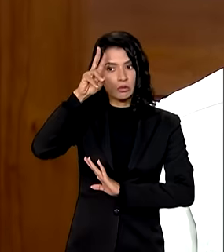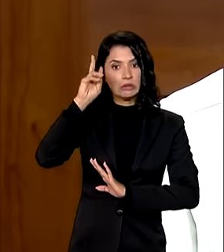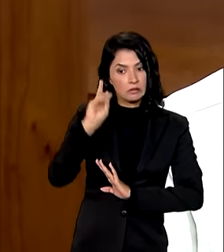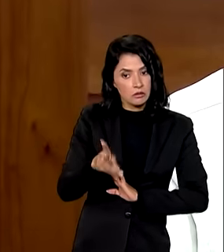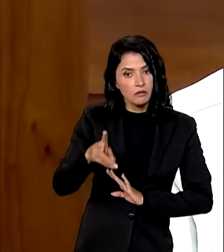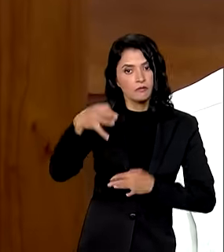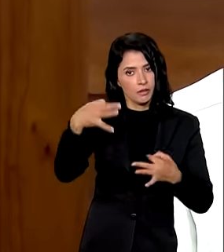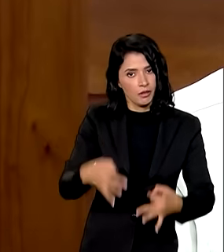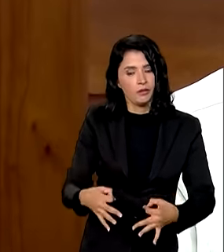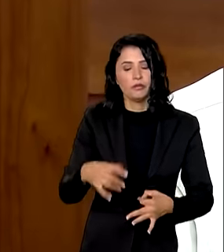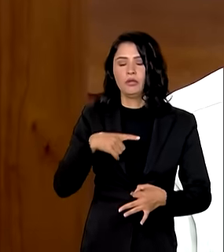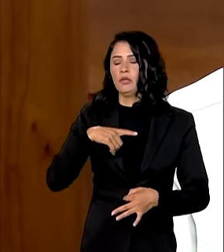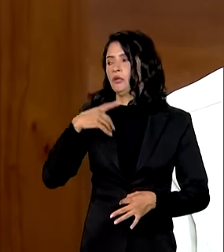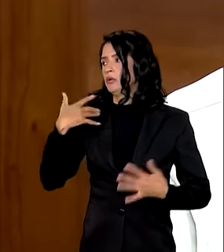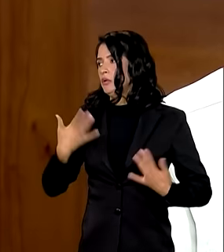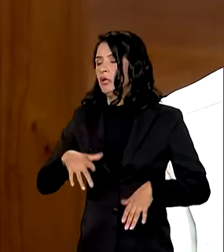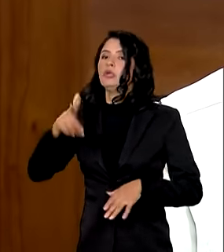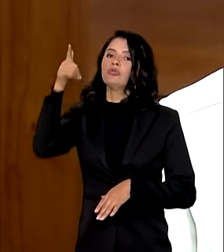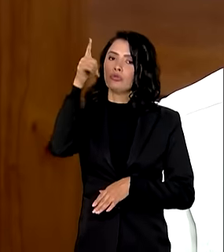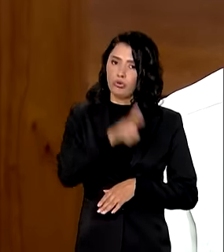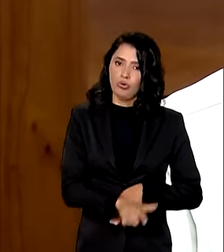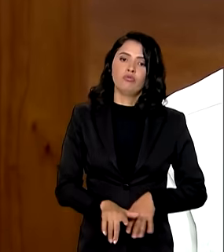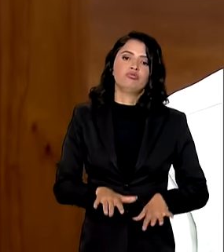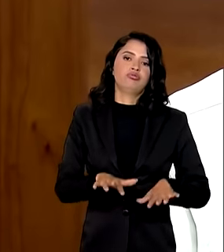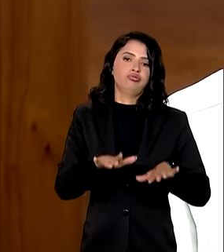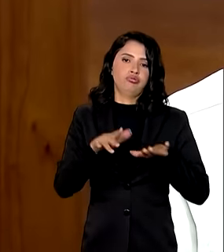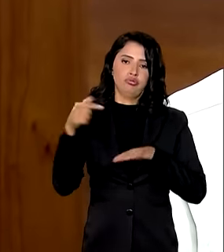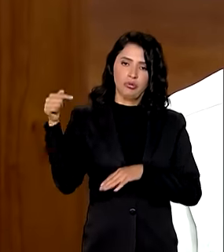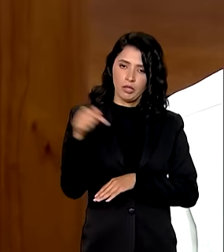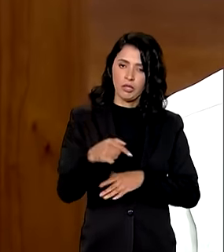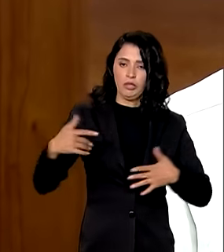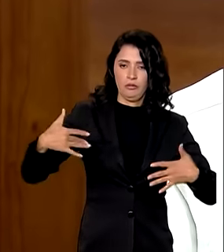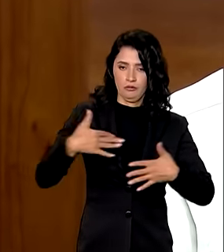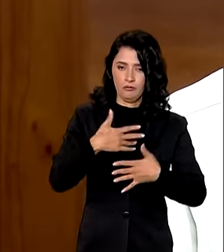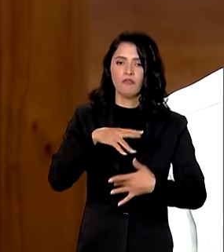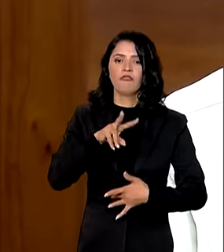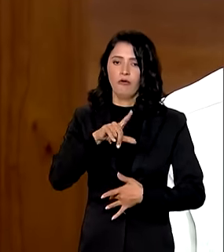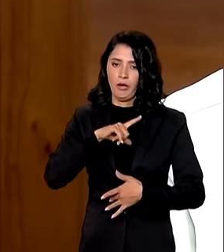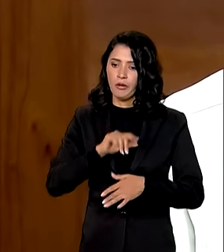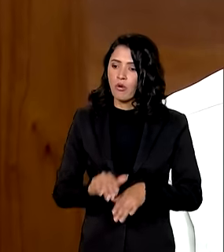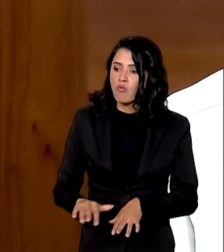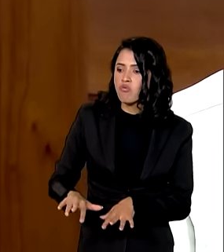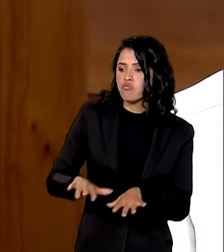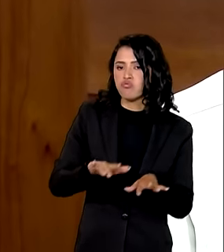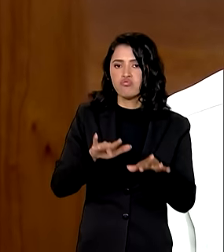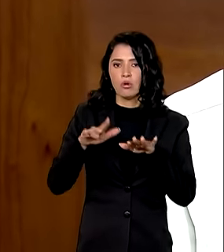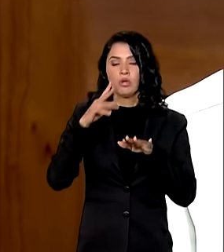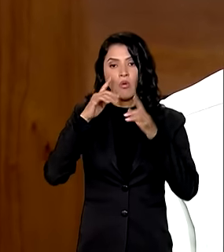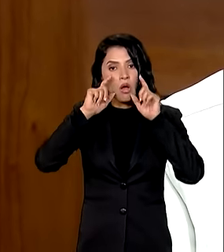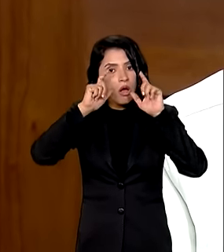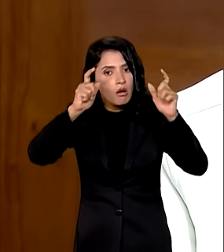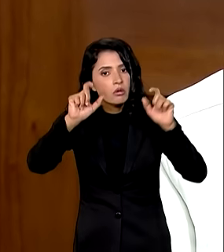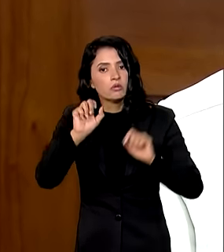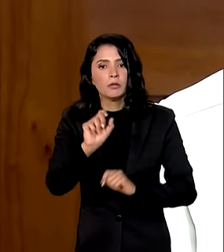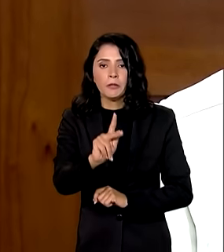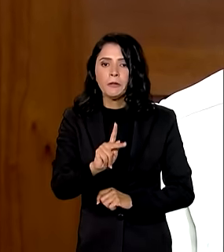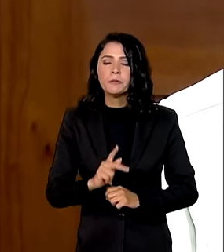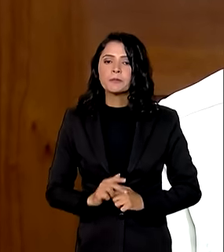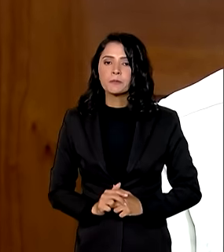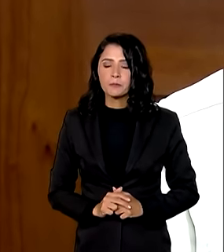teremos uma concentração novamente aqui na região metropolitana. Então, ficar isso como alerta.